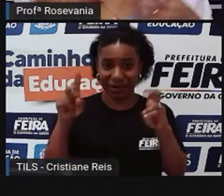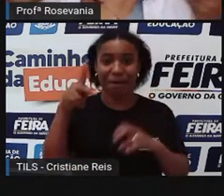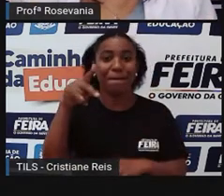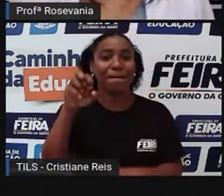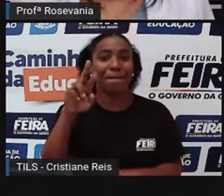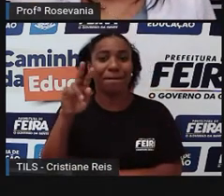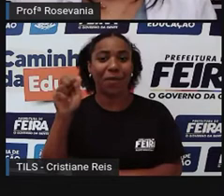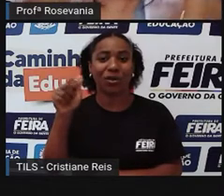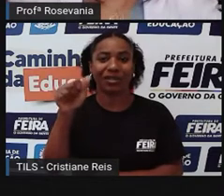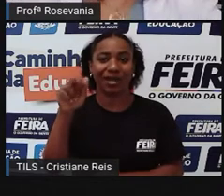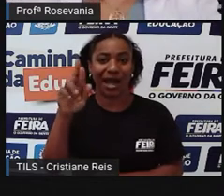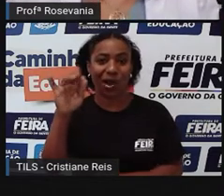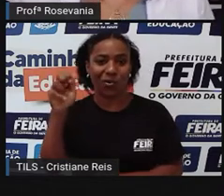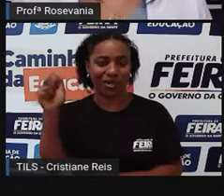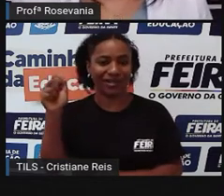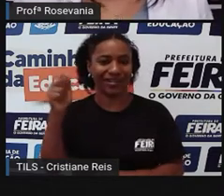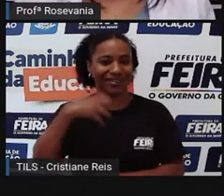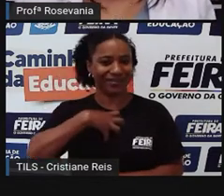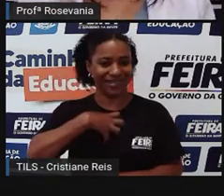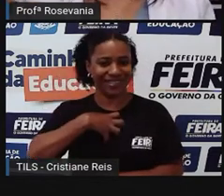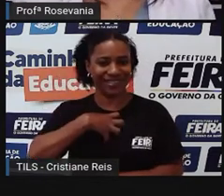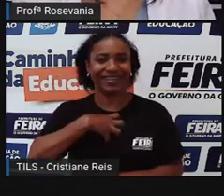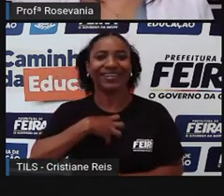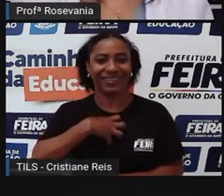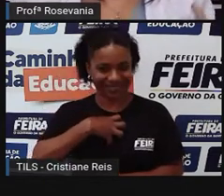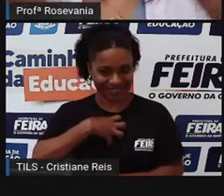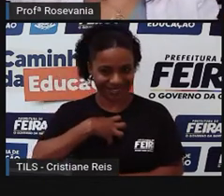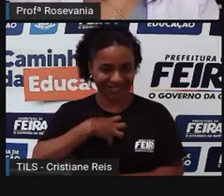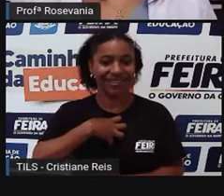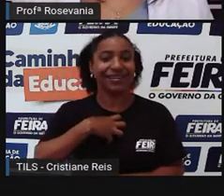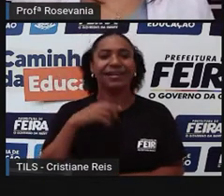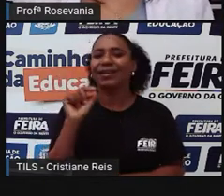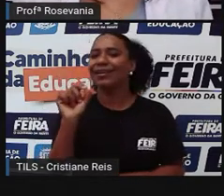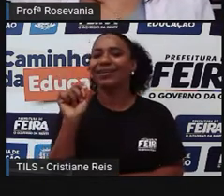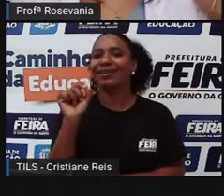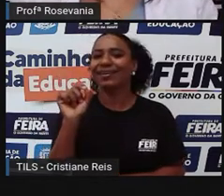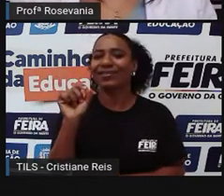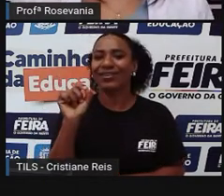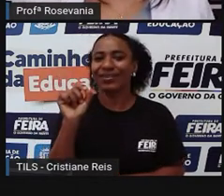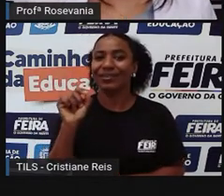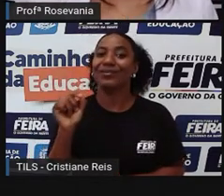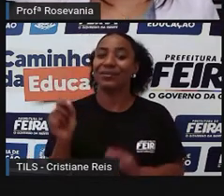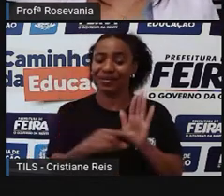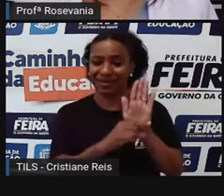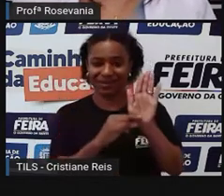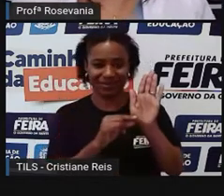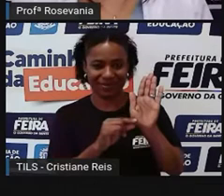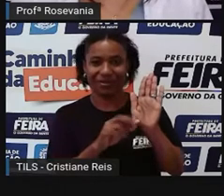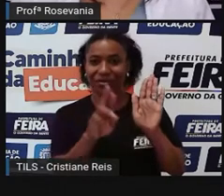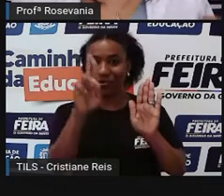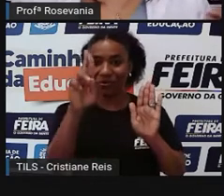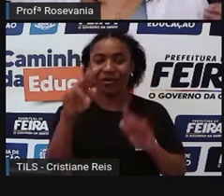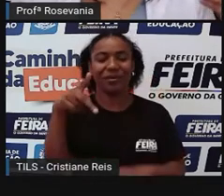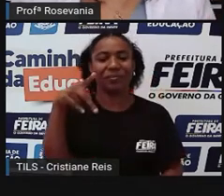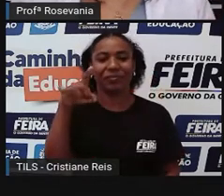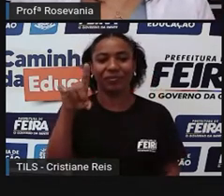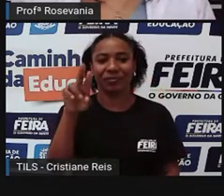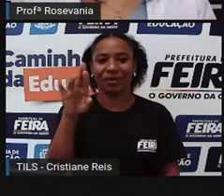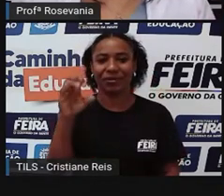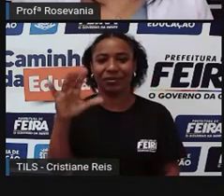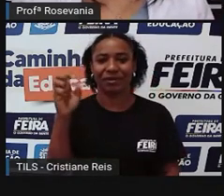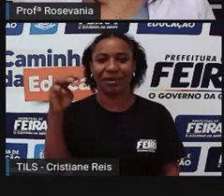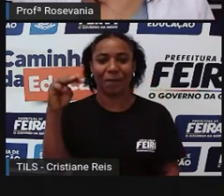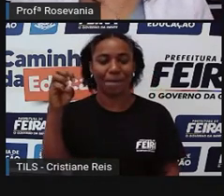que Feira de Santana era a Porta Áurea da Bahia, né? De desenvolvimento, de esplendor. Foi Pedro Calmon. Cidade